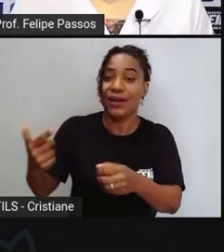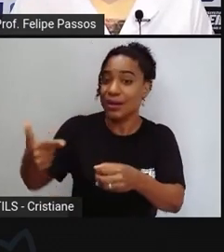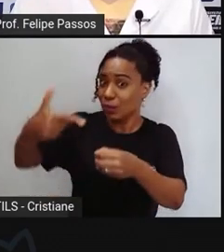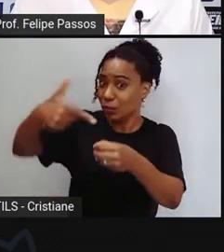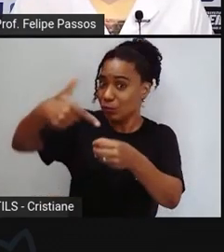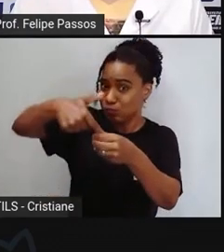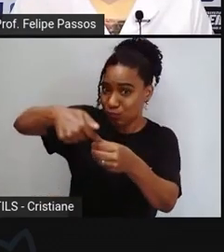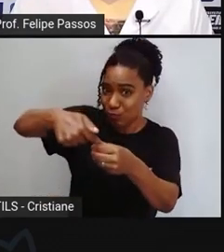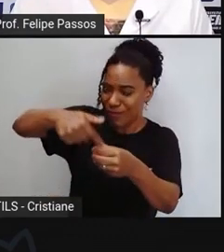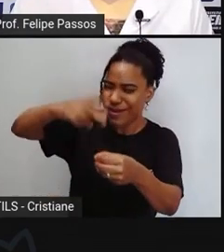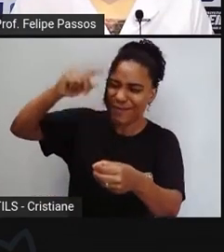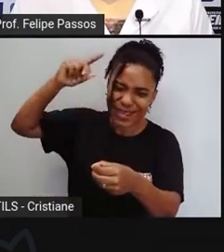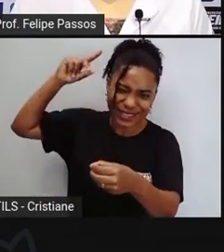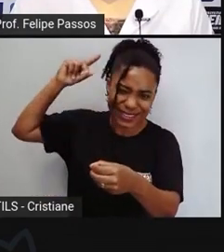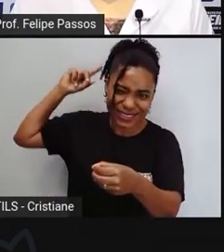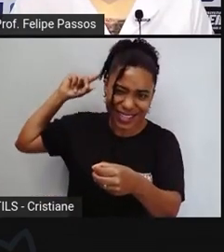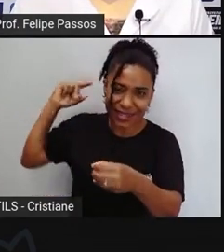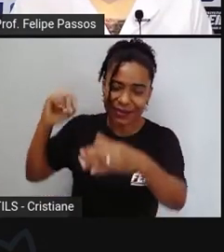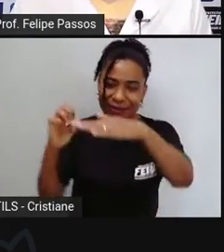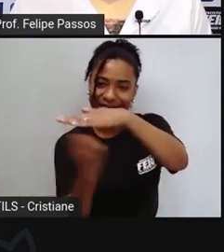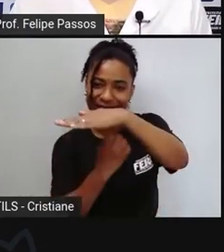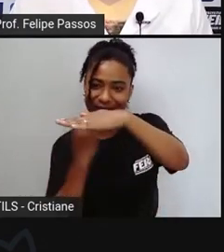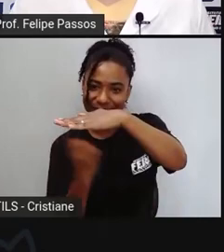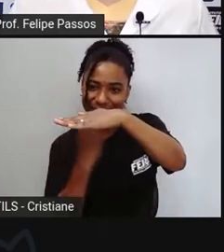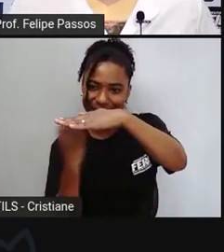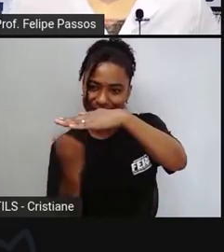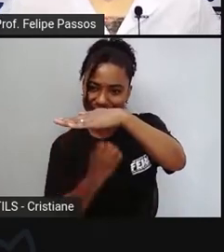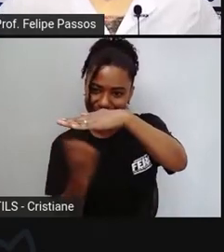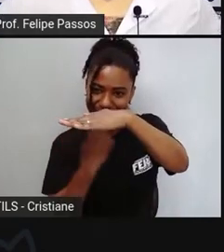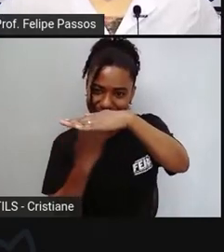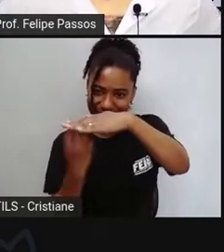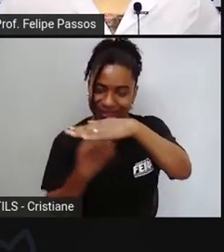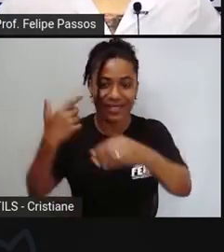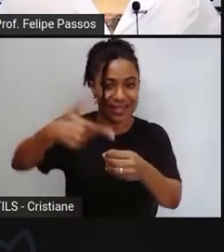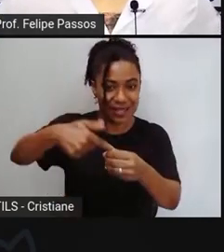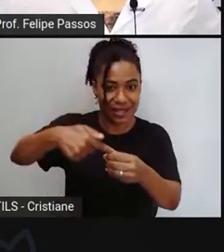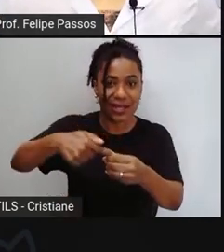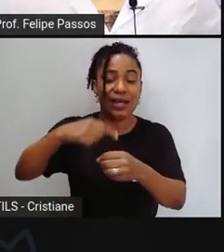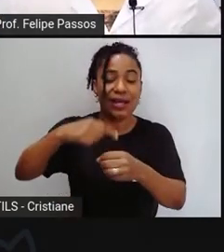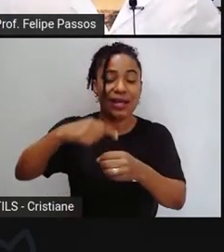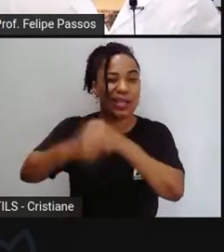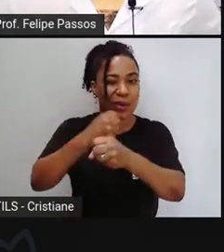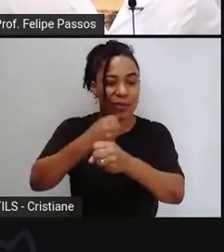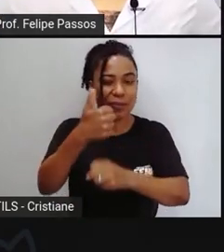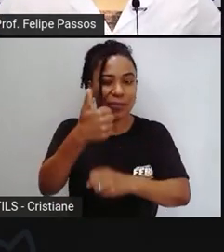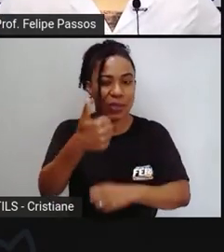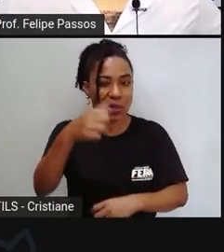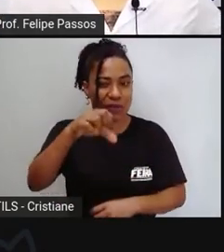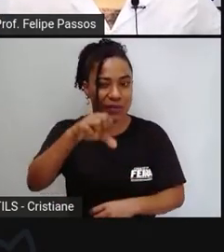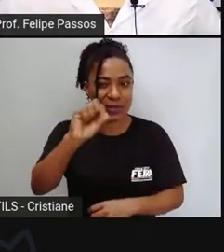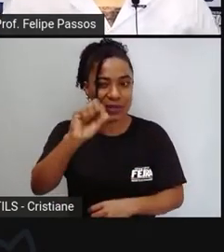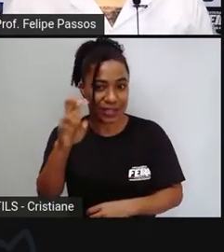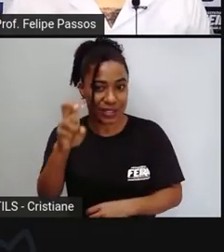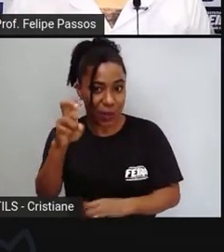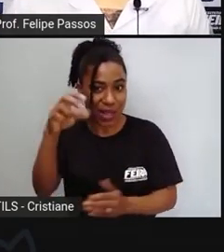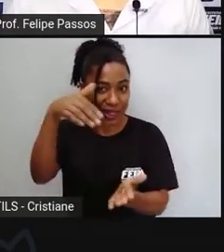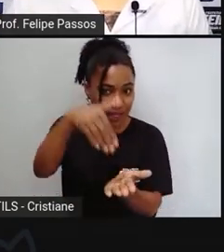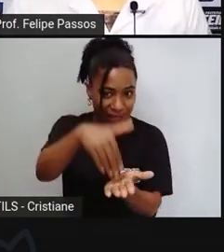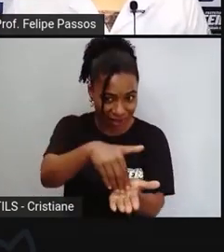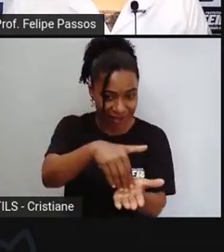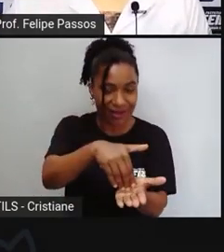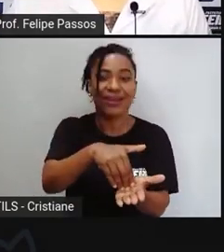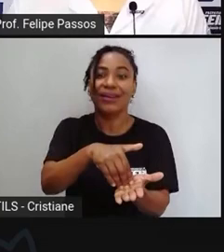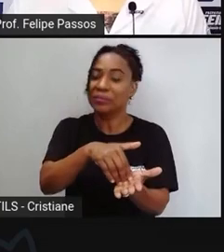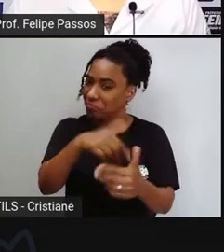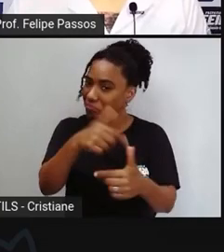Copini, até 1985. E esta empresa era a empresa